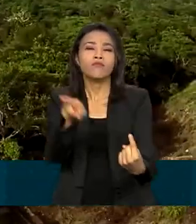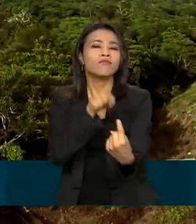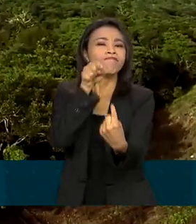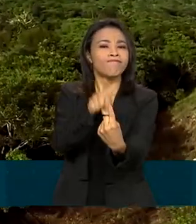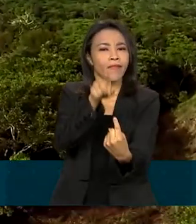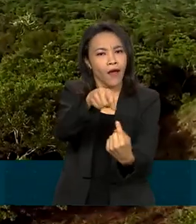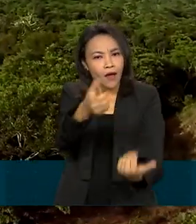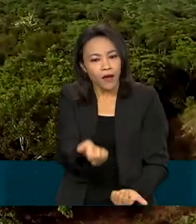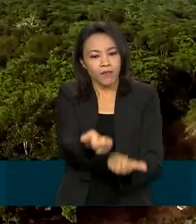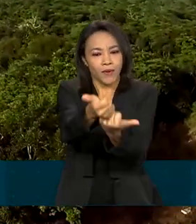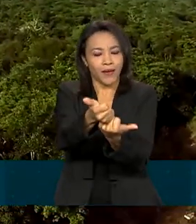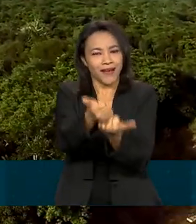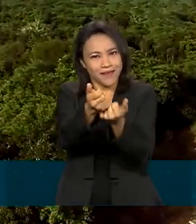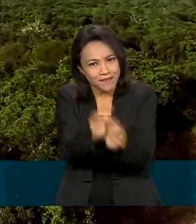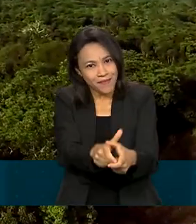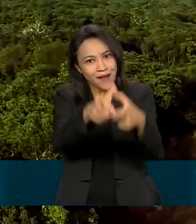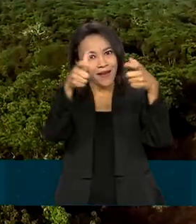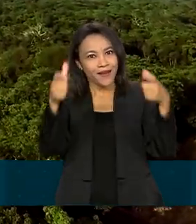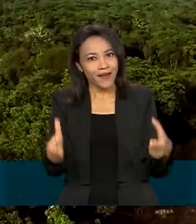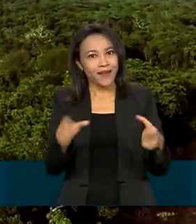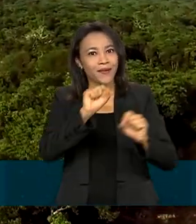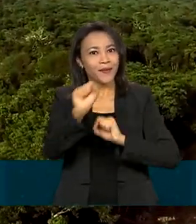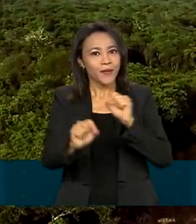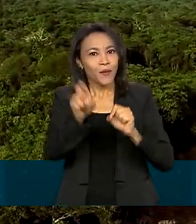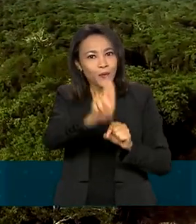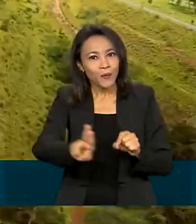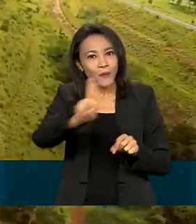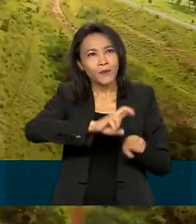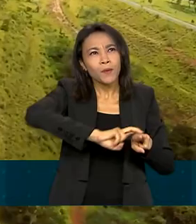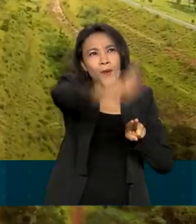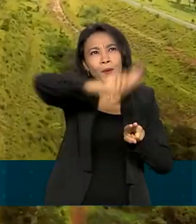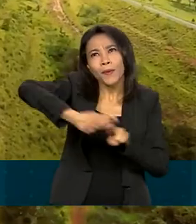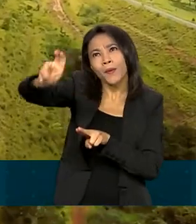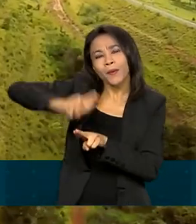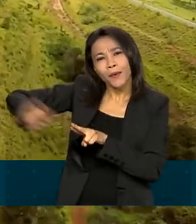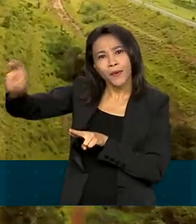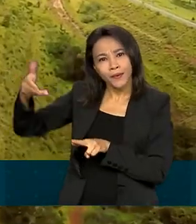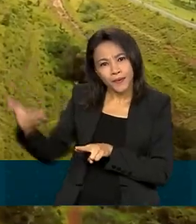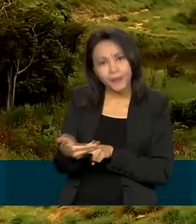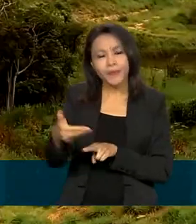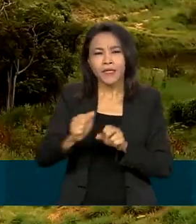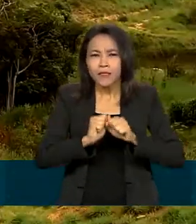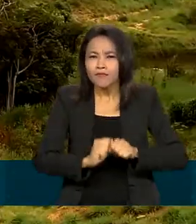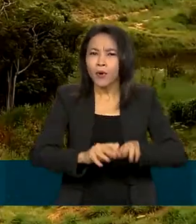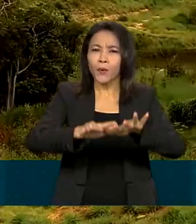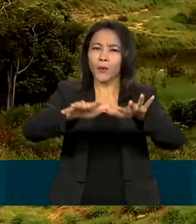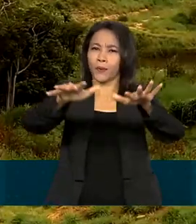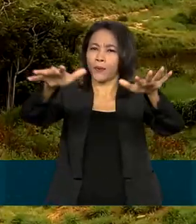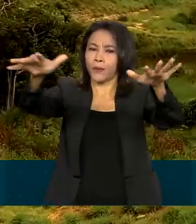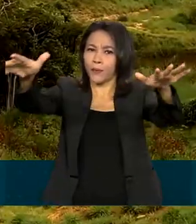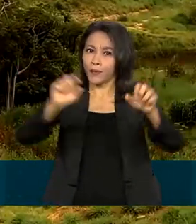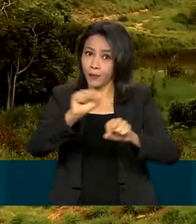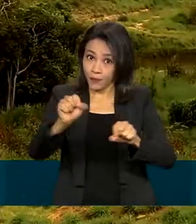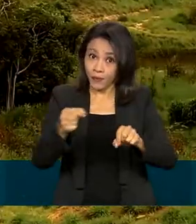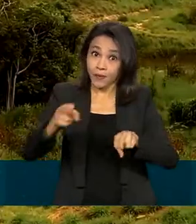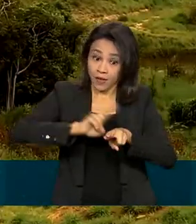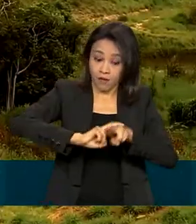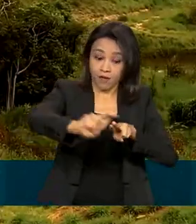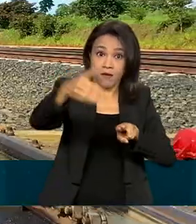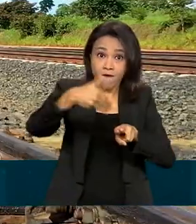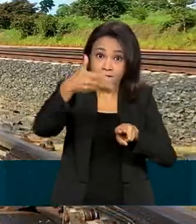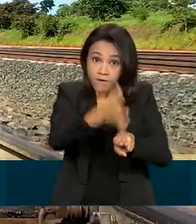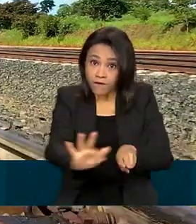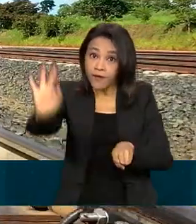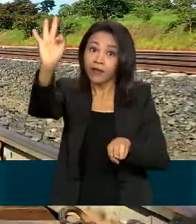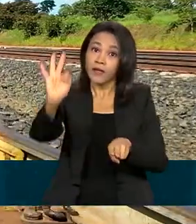contribuir para aumentar a disponibilidade operacional de ferrovias, expandir significativamente a malha ferroviária federal